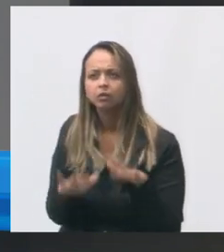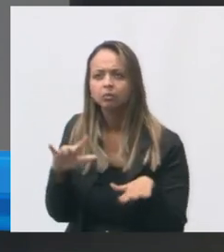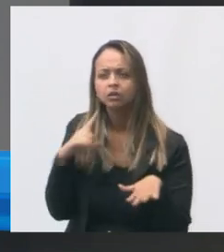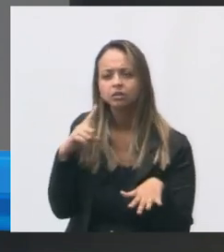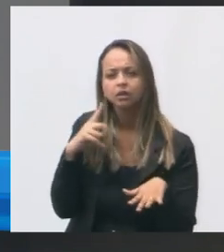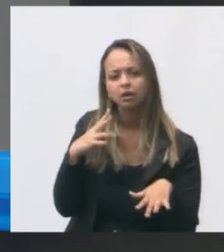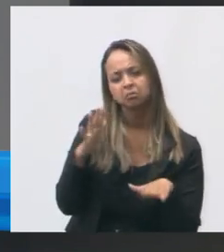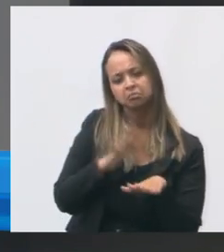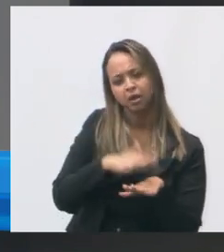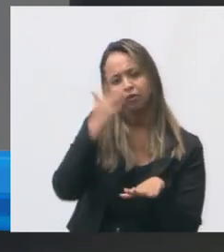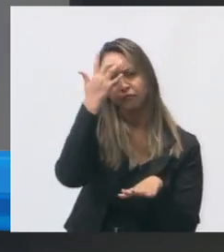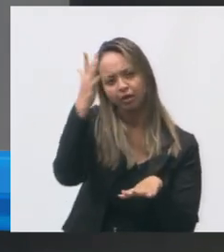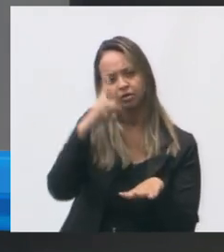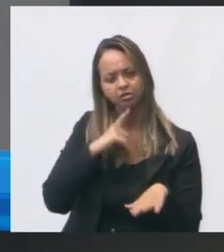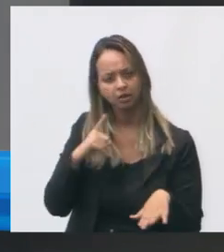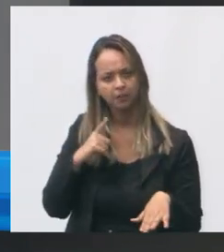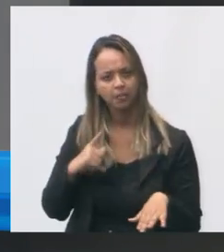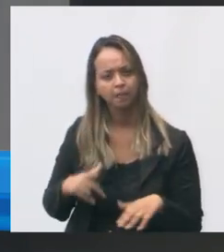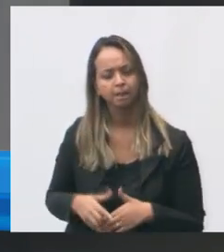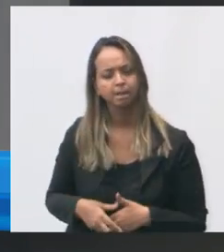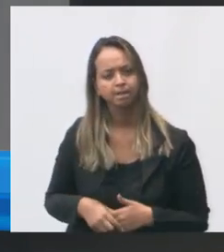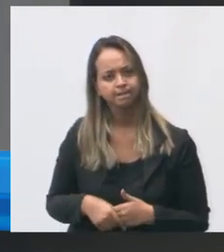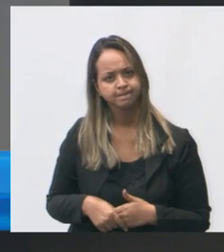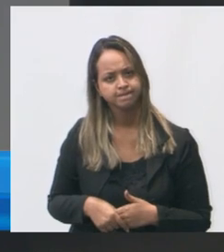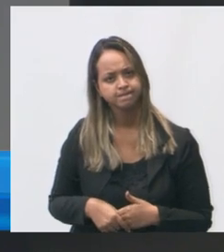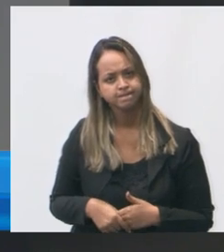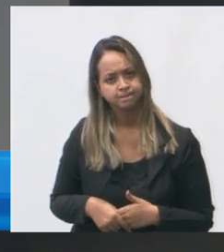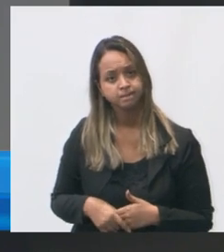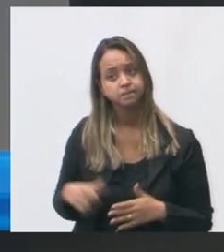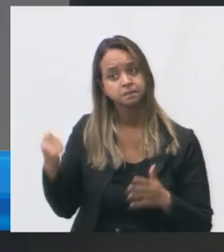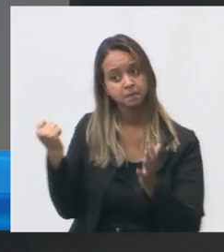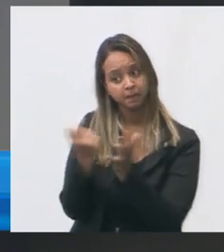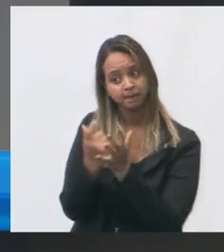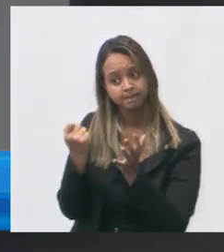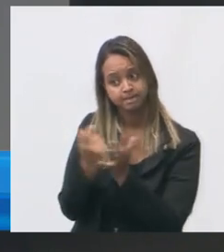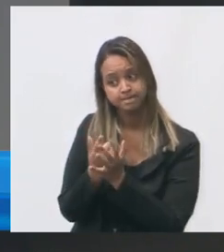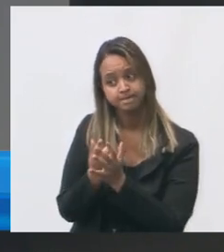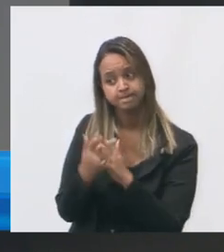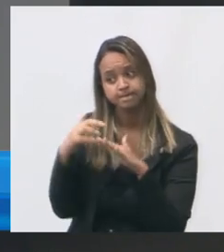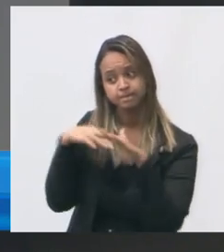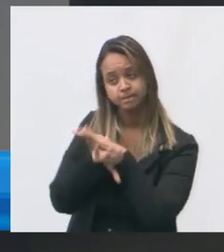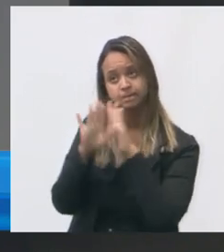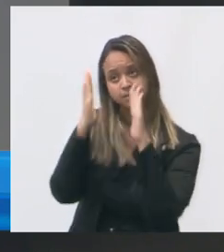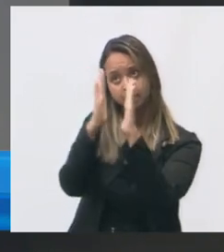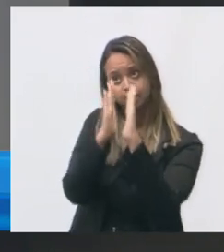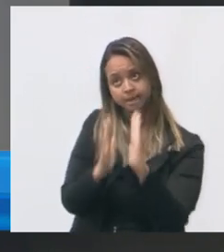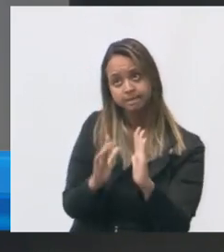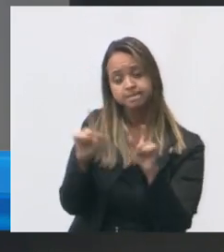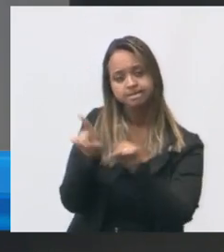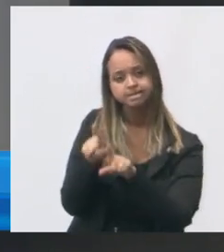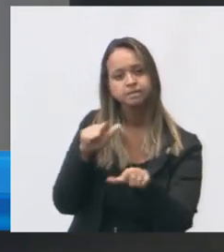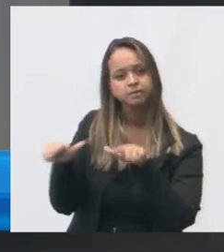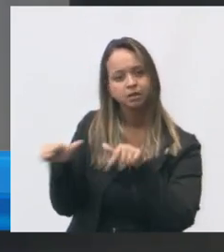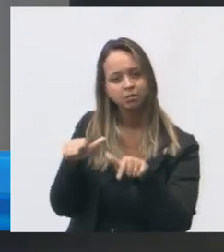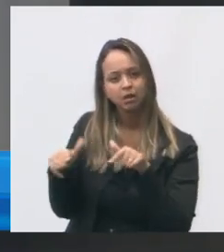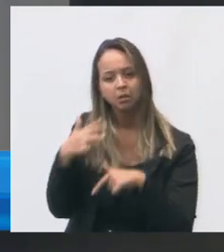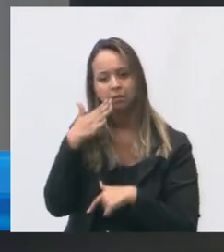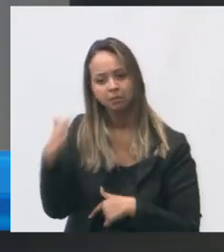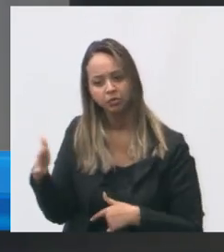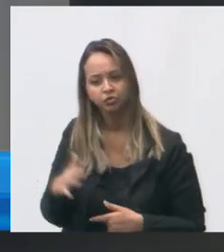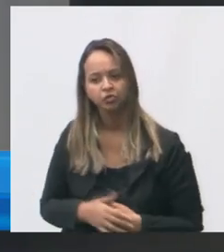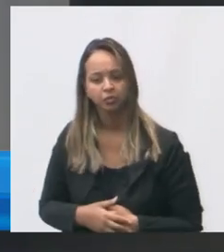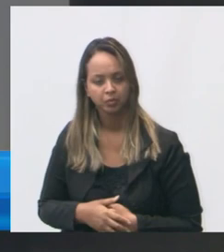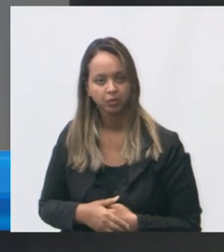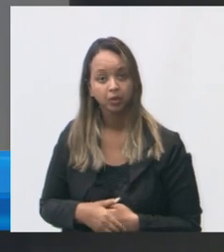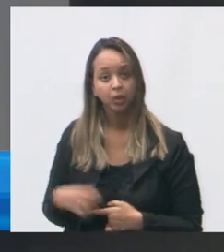fácil resolução também a compra dos armários que é uma necessidade que os próprios servidores pediram armários